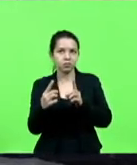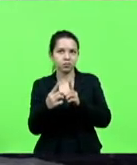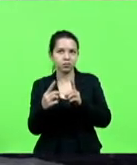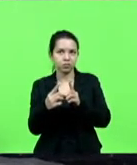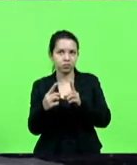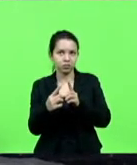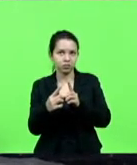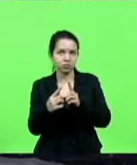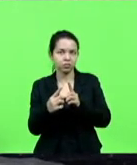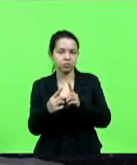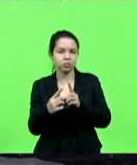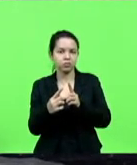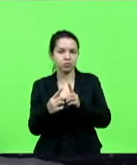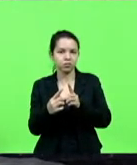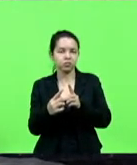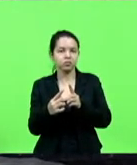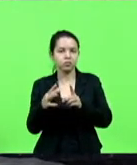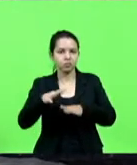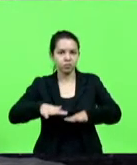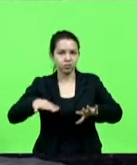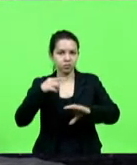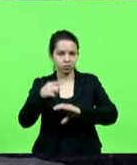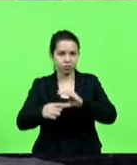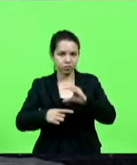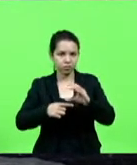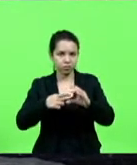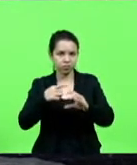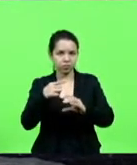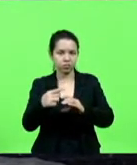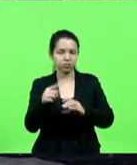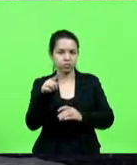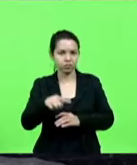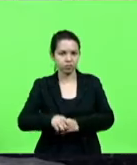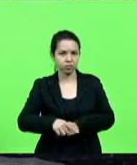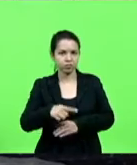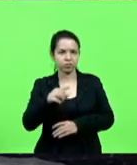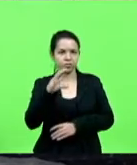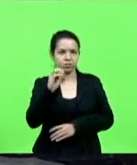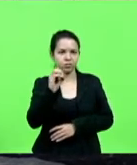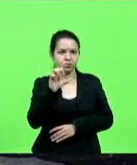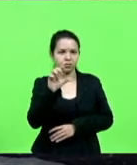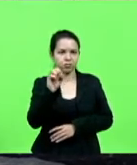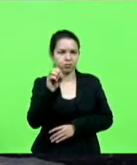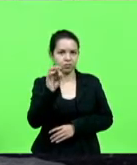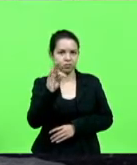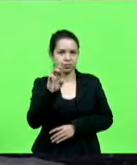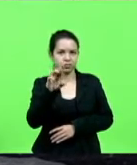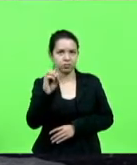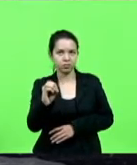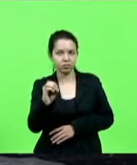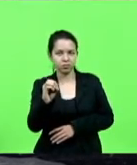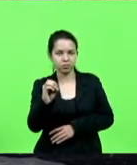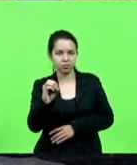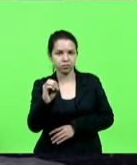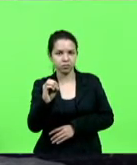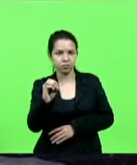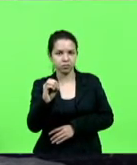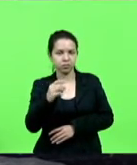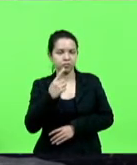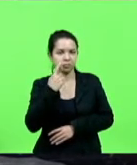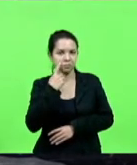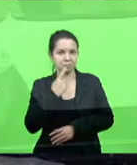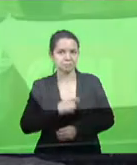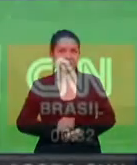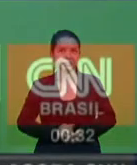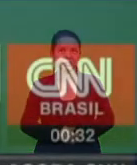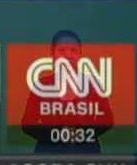do colostro. O primeiro contato que ele vai ter com o mundo externo vai ser através do colostro. um estudo feito com mulheres que